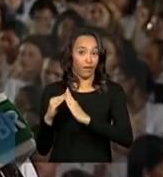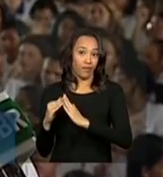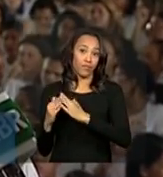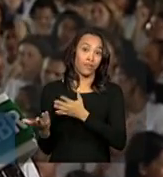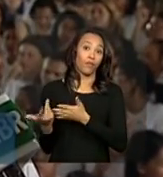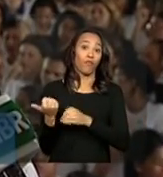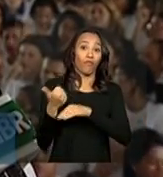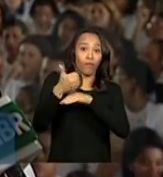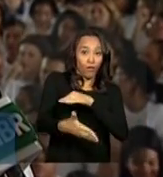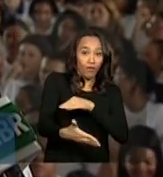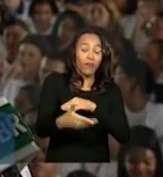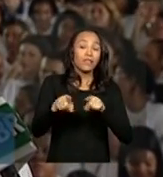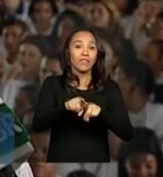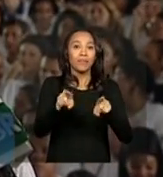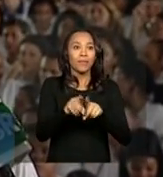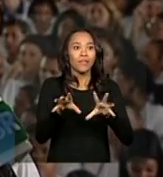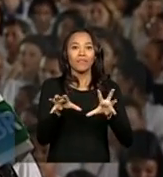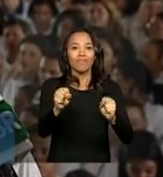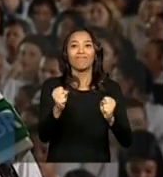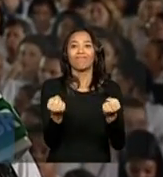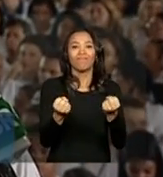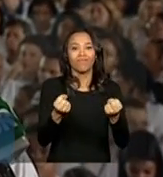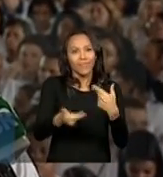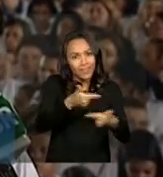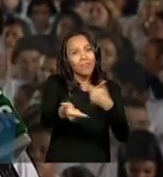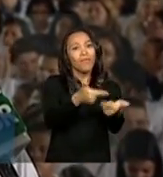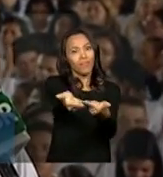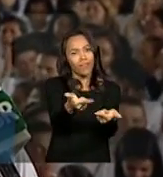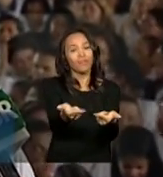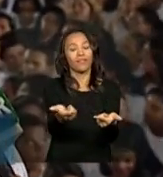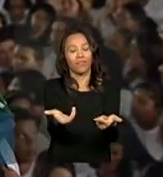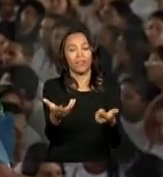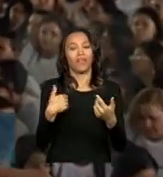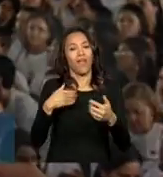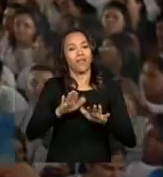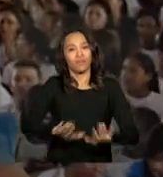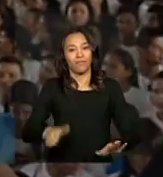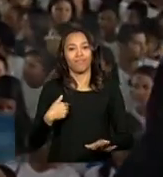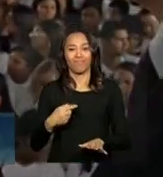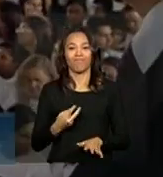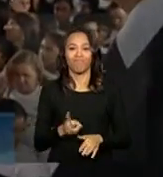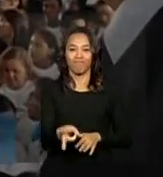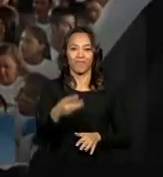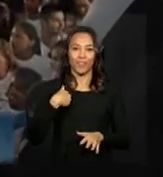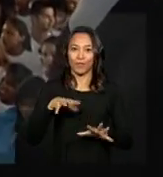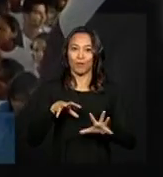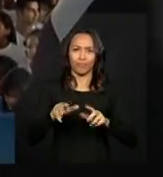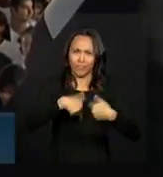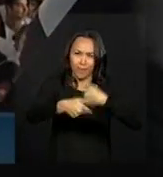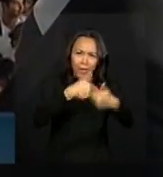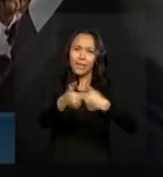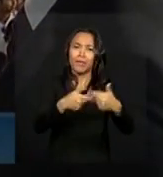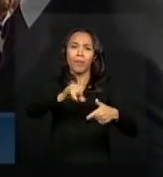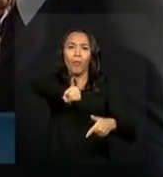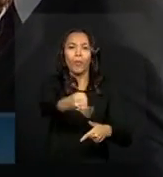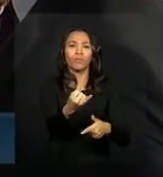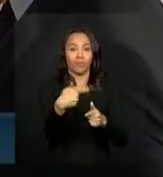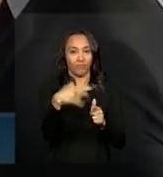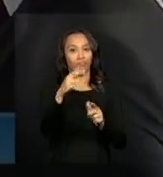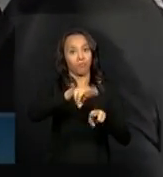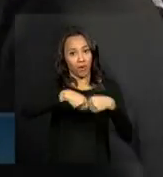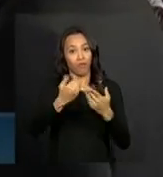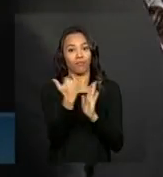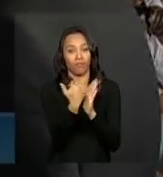agarrar o mundo com as mãos. E é isso que eu estou fazendo, agarrando o mundo com as mãos pela oportunidade do Pronatec.